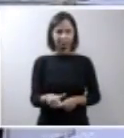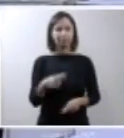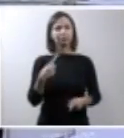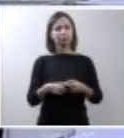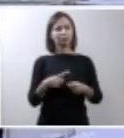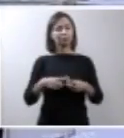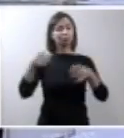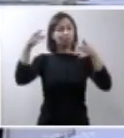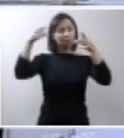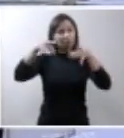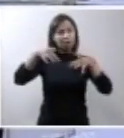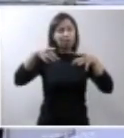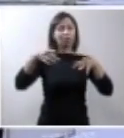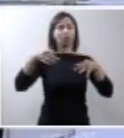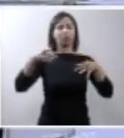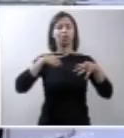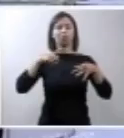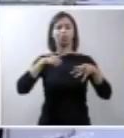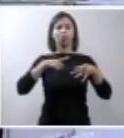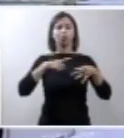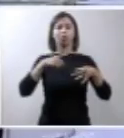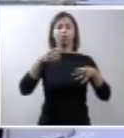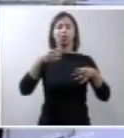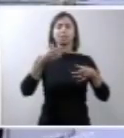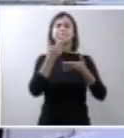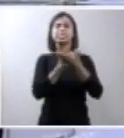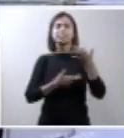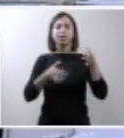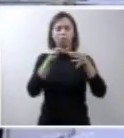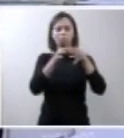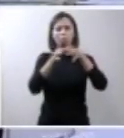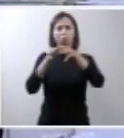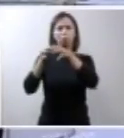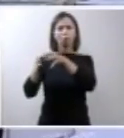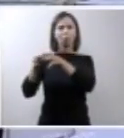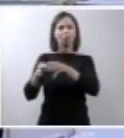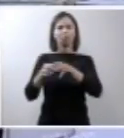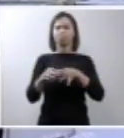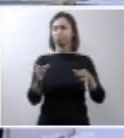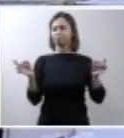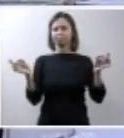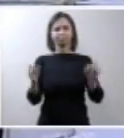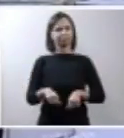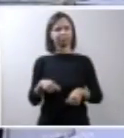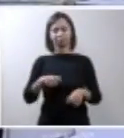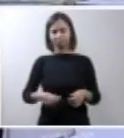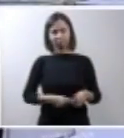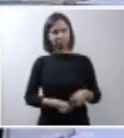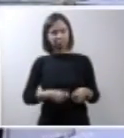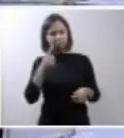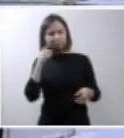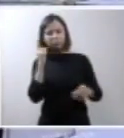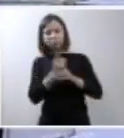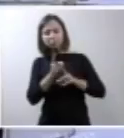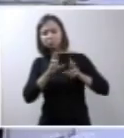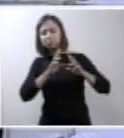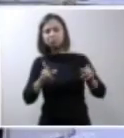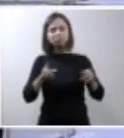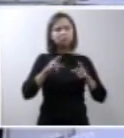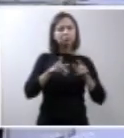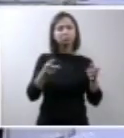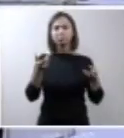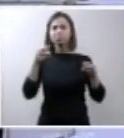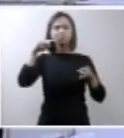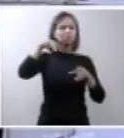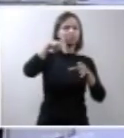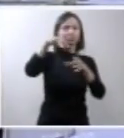de coágulos ou de tecido cicatricial não consegue não é não permite a gente diferenciar o que é uma